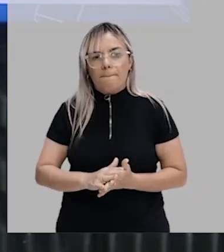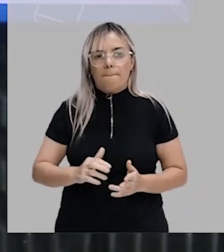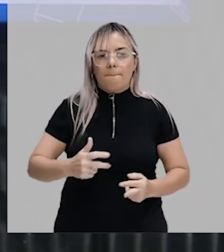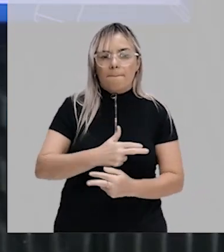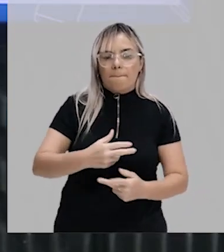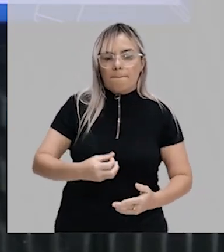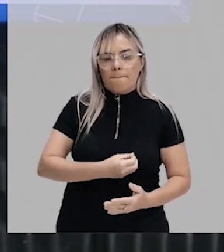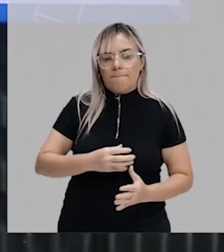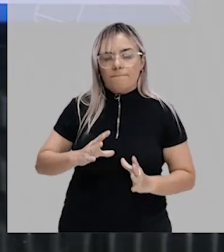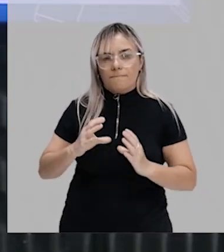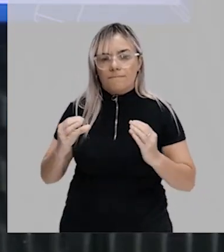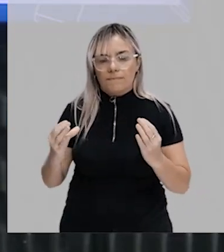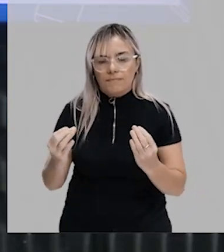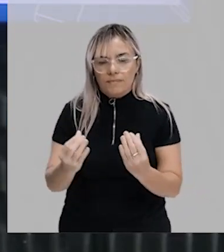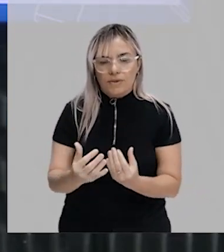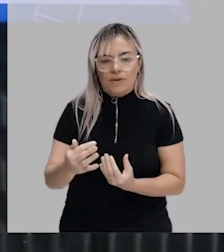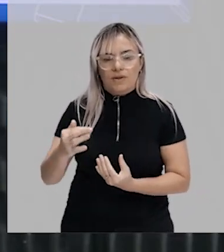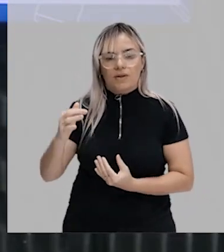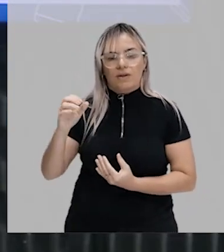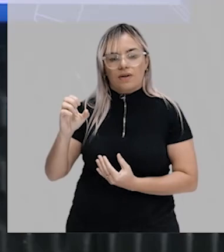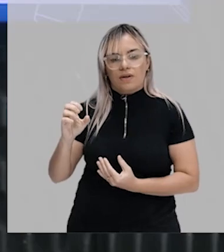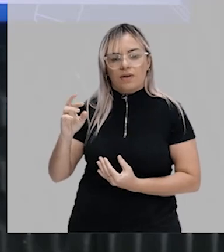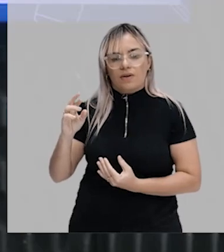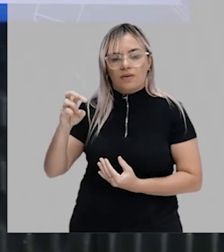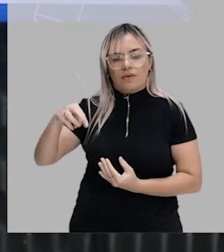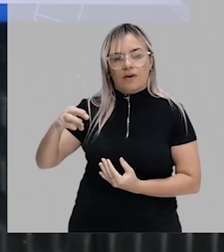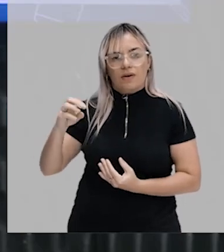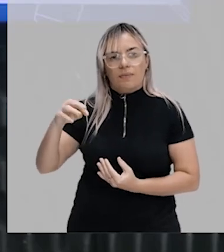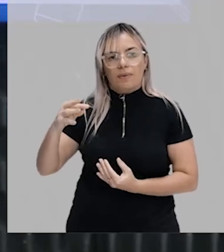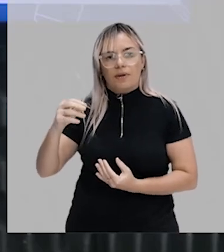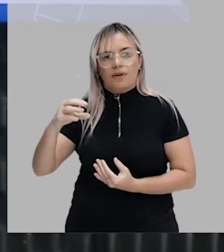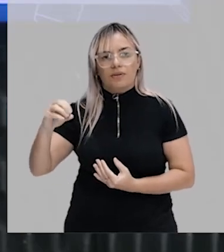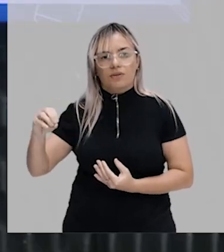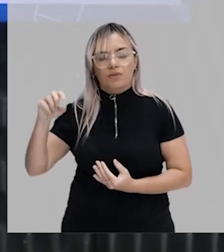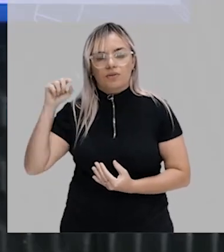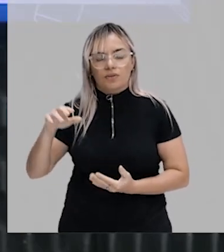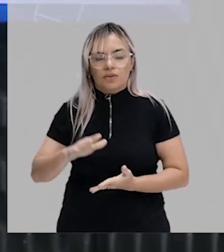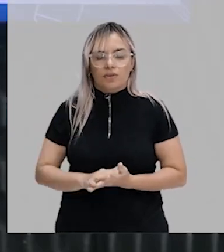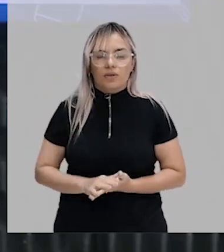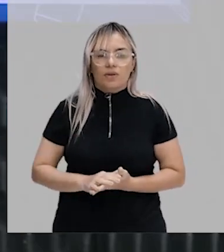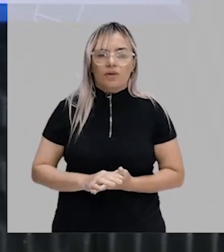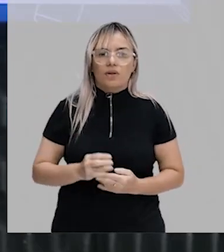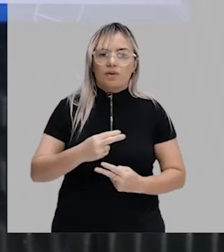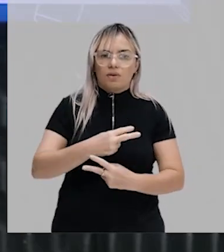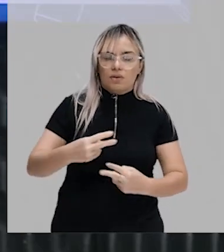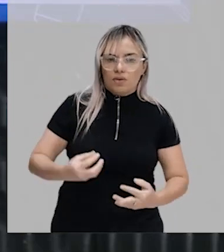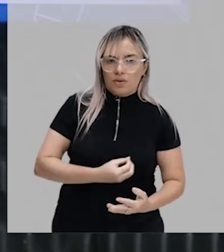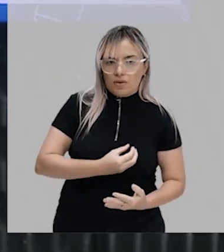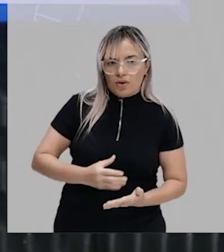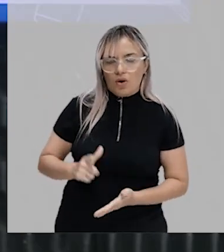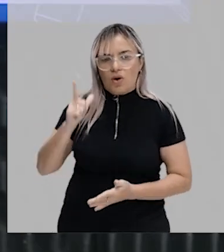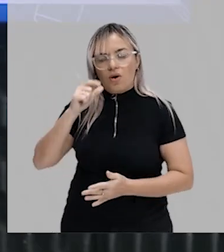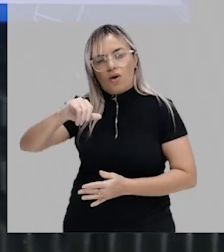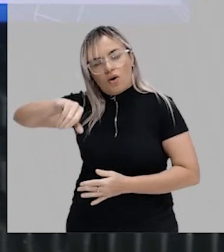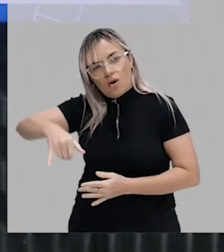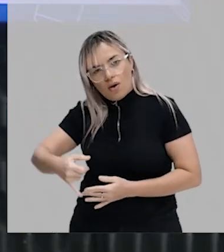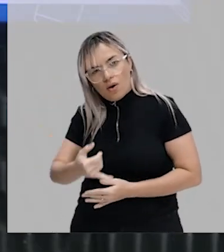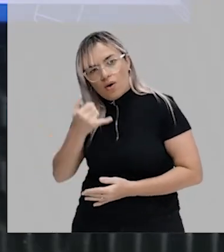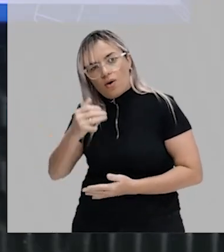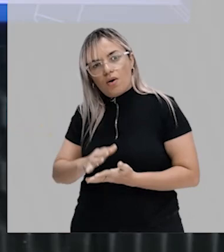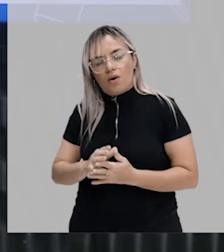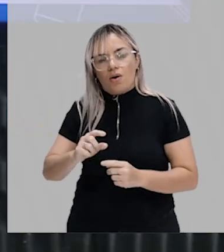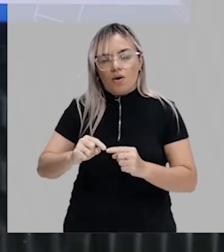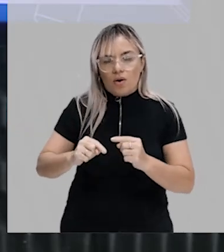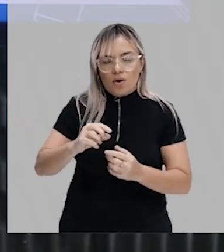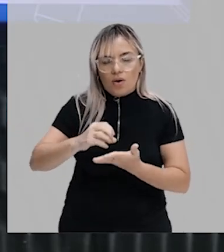Essa fermentação também é um mecanismo em que os indivíduos conseguem aproveitar os compostos orgânicos,